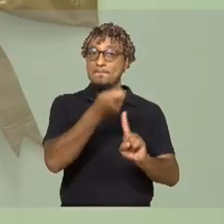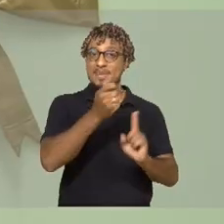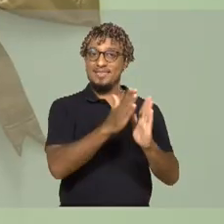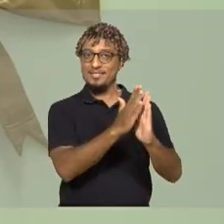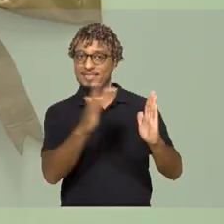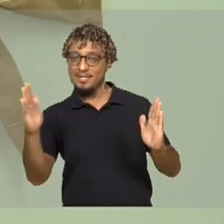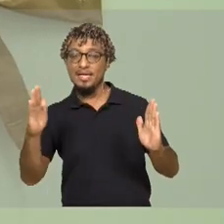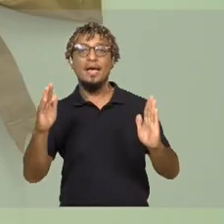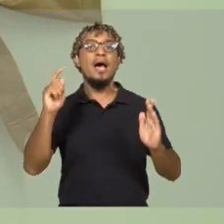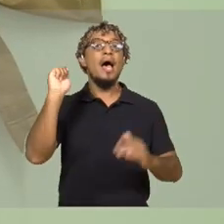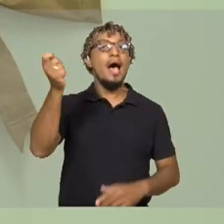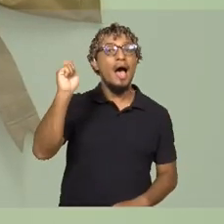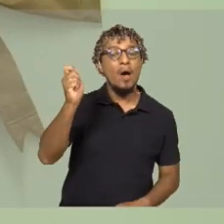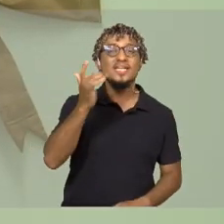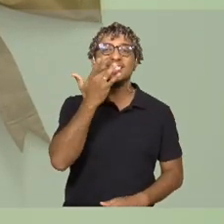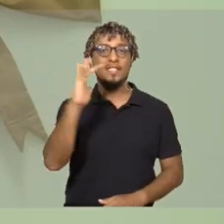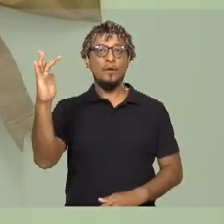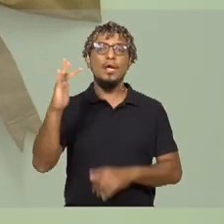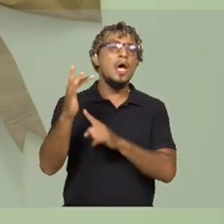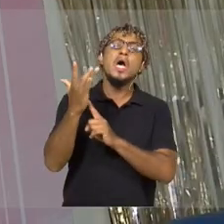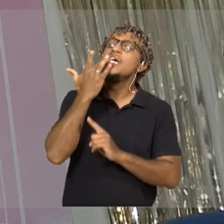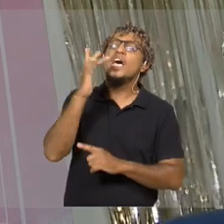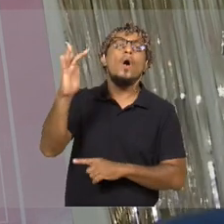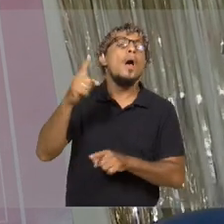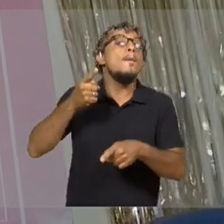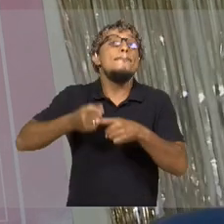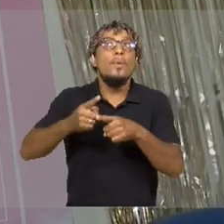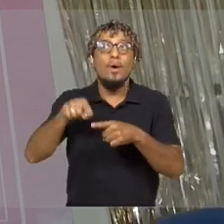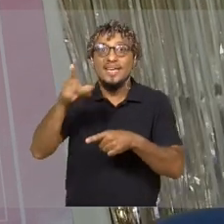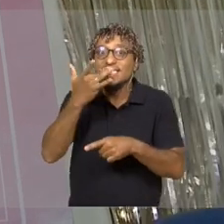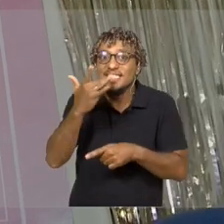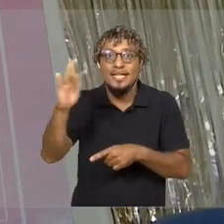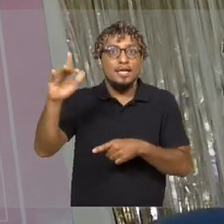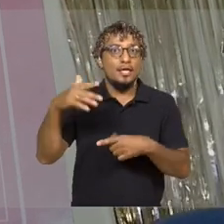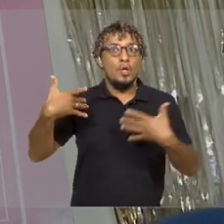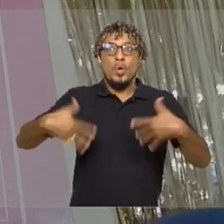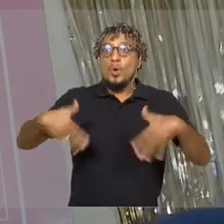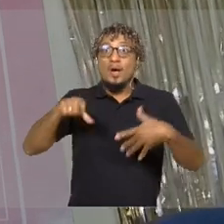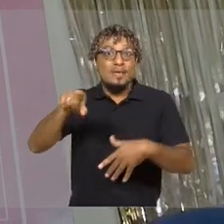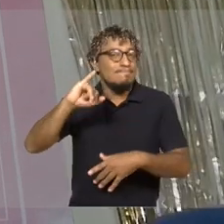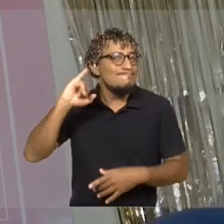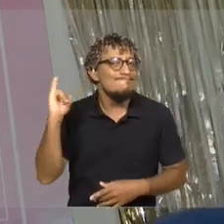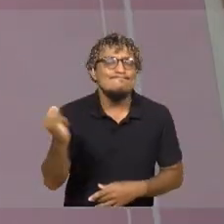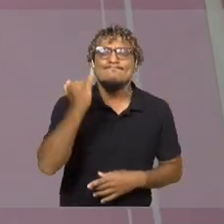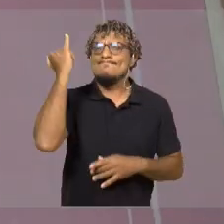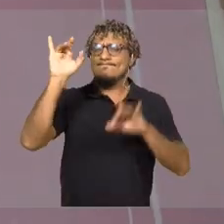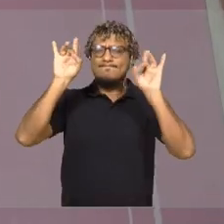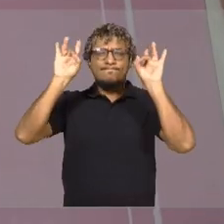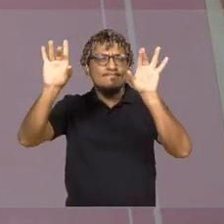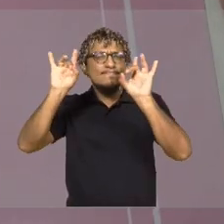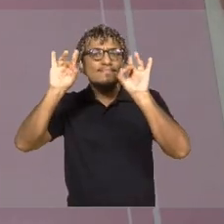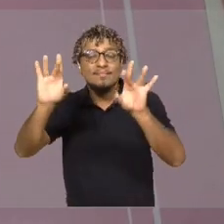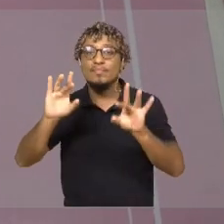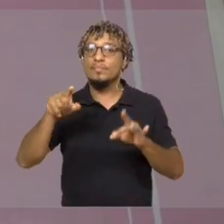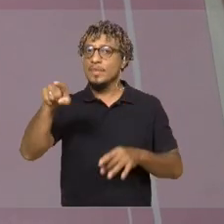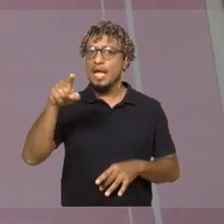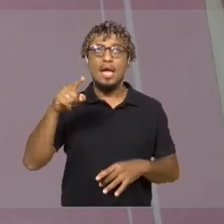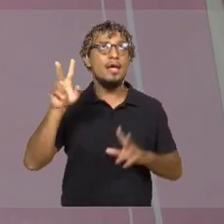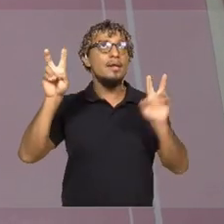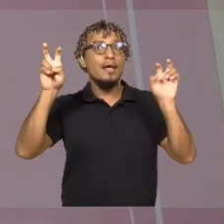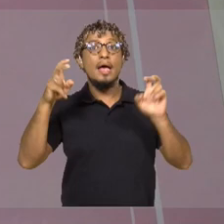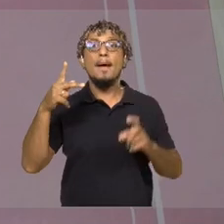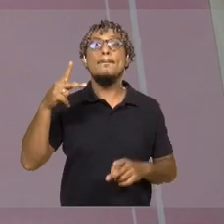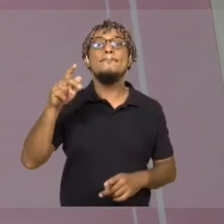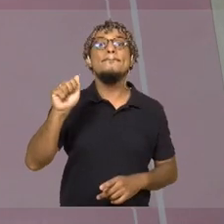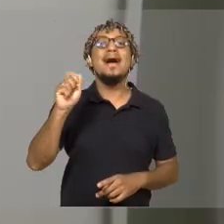Dourado. Dourado, porque o leite é um elemento fundamental para esses bebês, é considerado um alimento de padrão ouro,